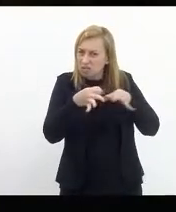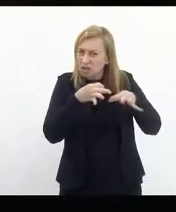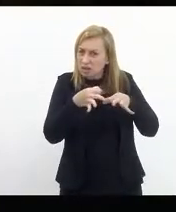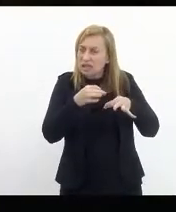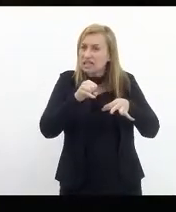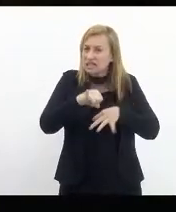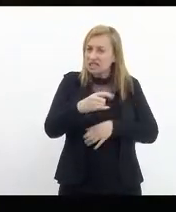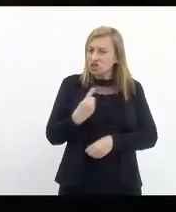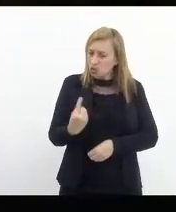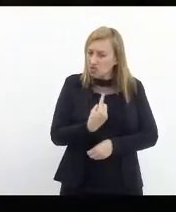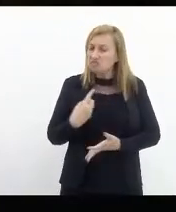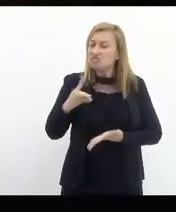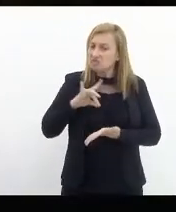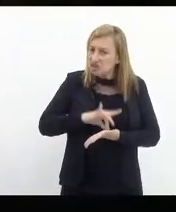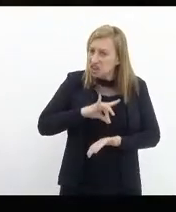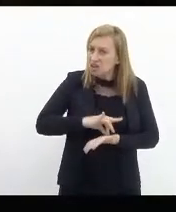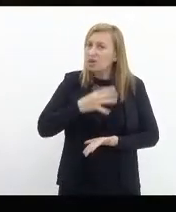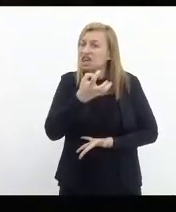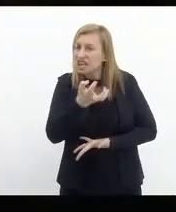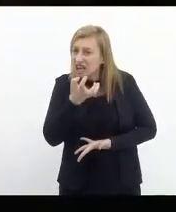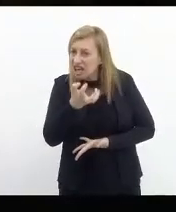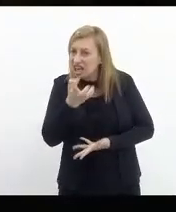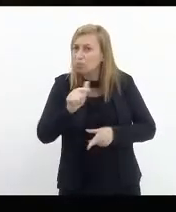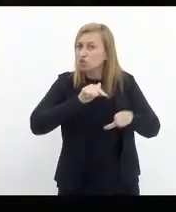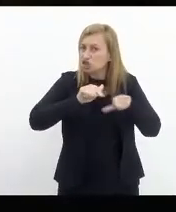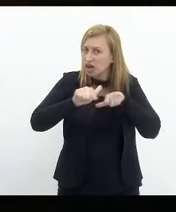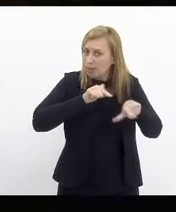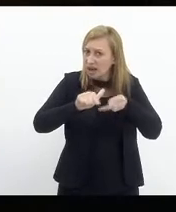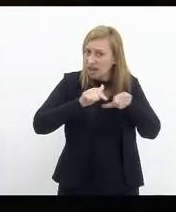realmente queremos trabalhar,